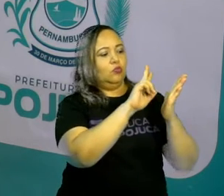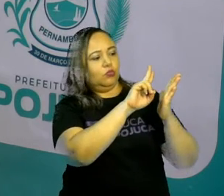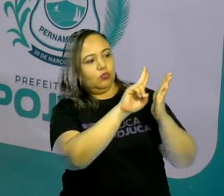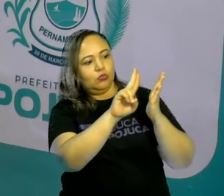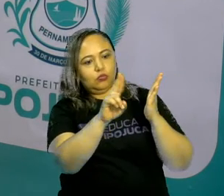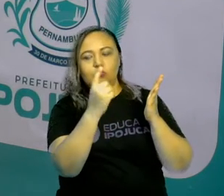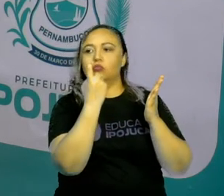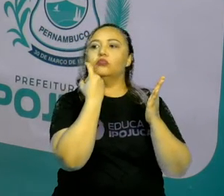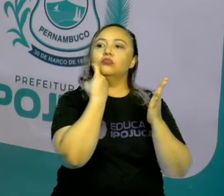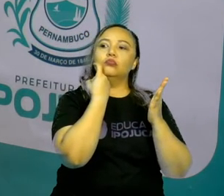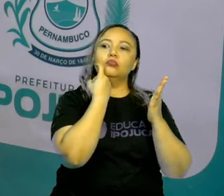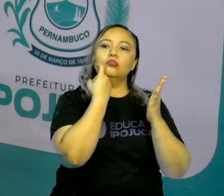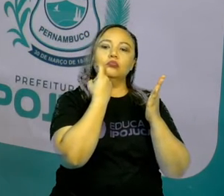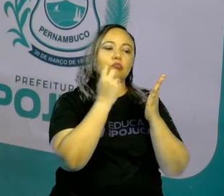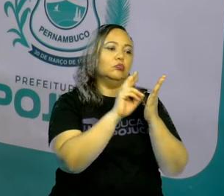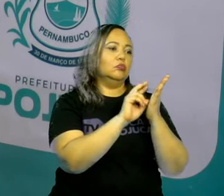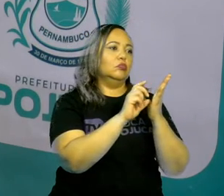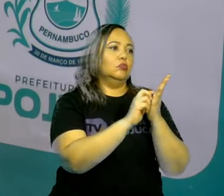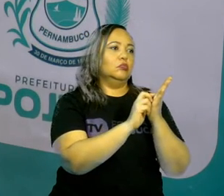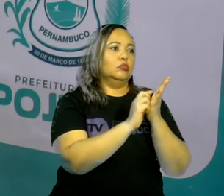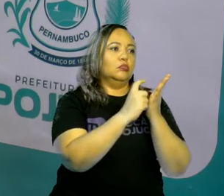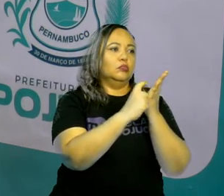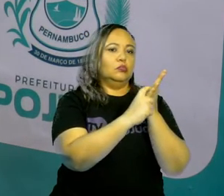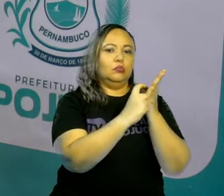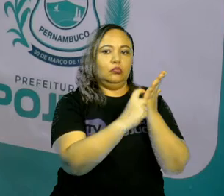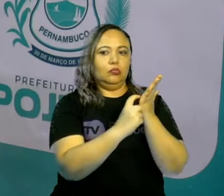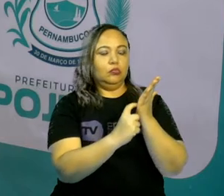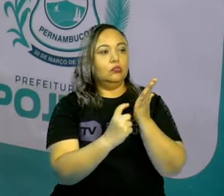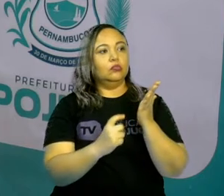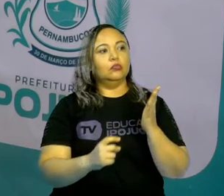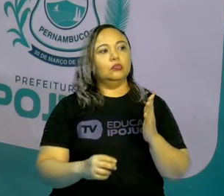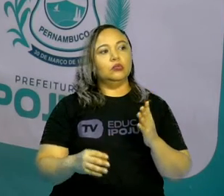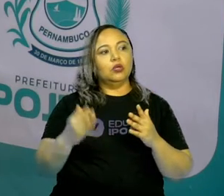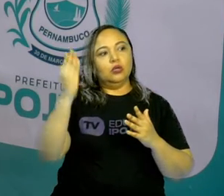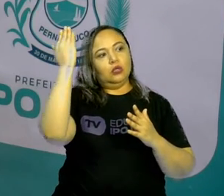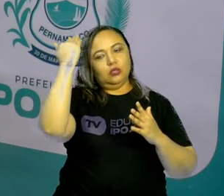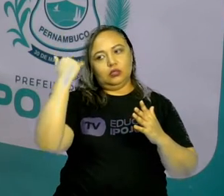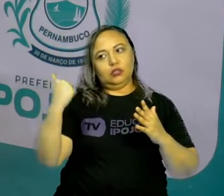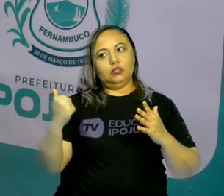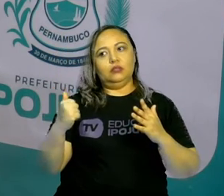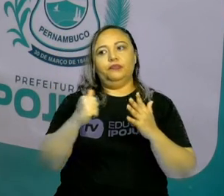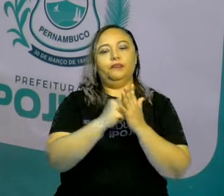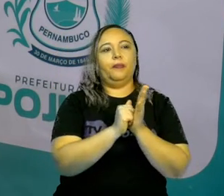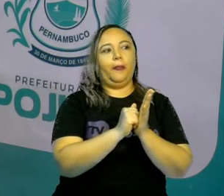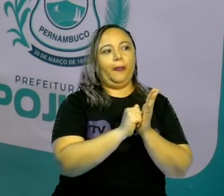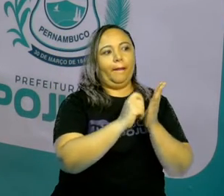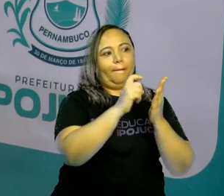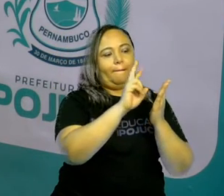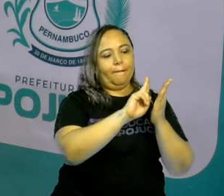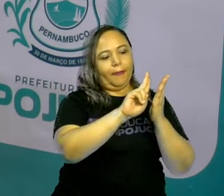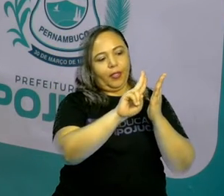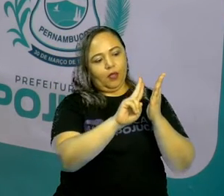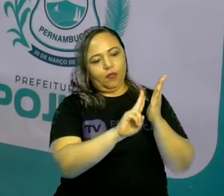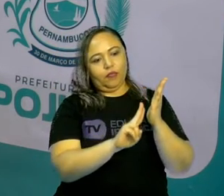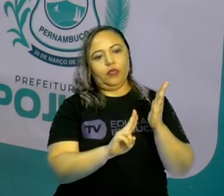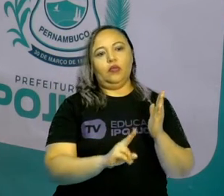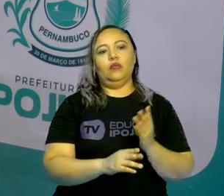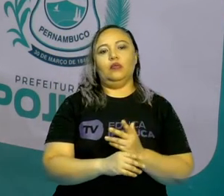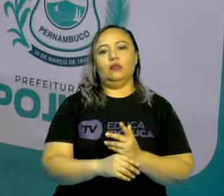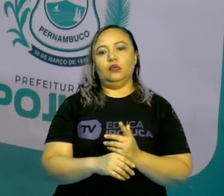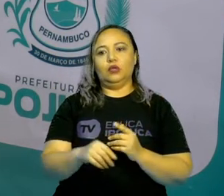nome do peixinho. Porque, vamos dizer, você ganhou um peixinho. Você sabe qual é o nome dele? Bota o nome.